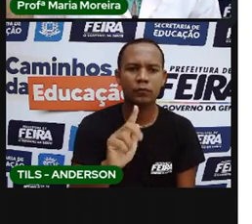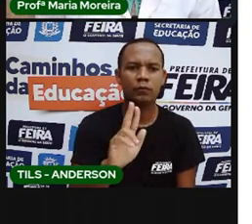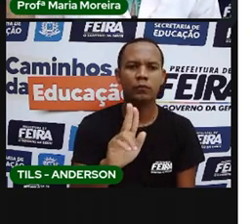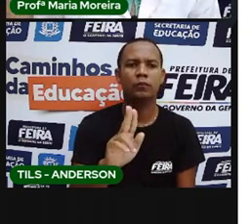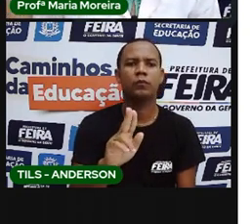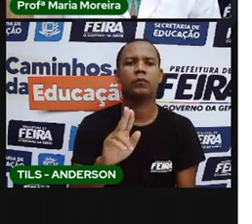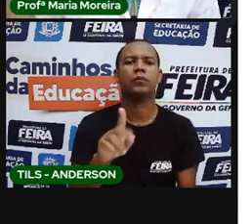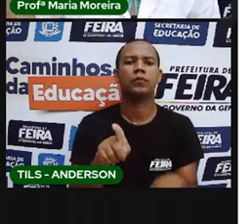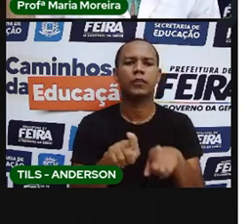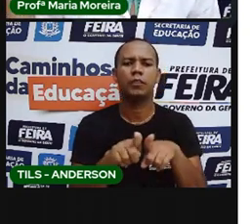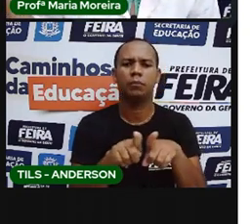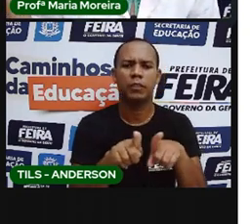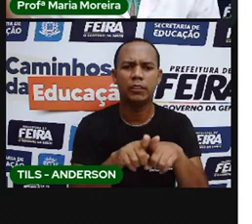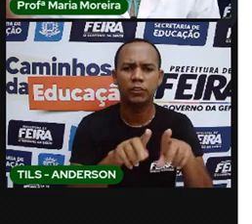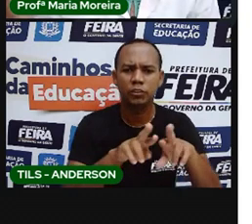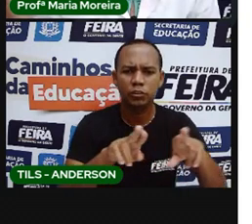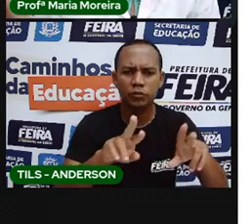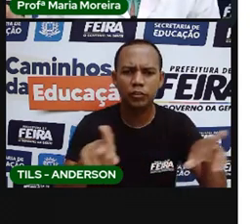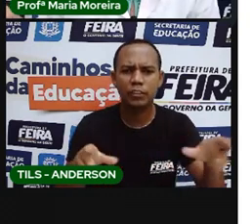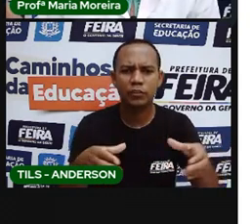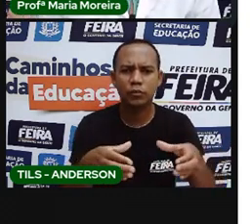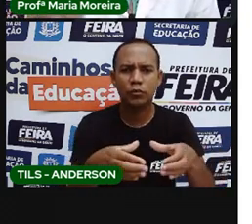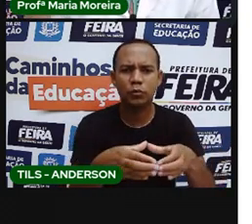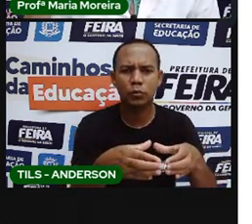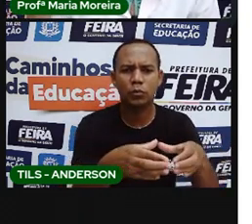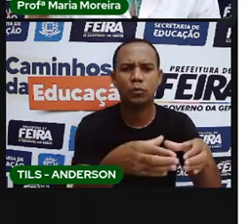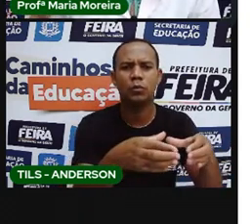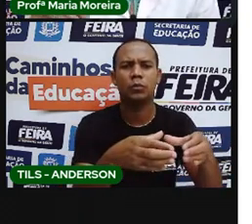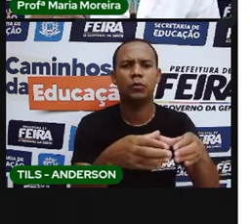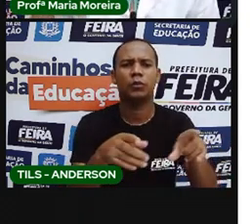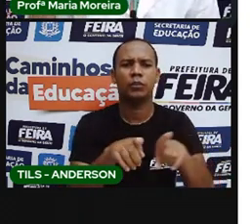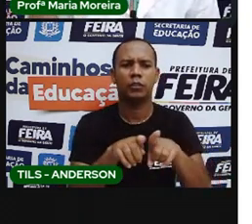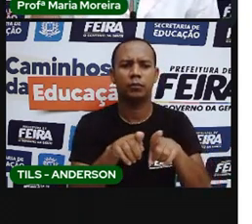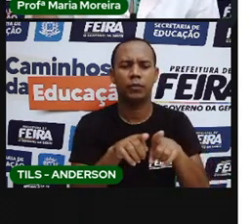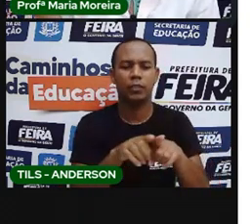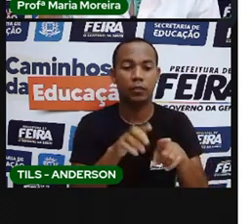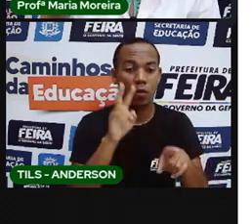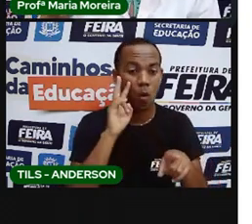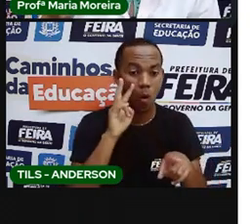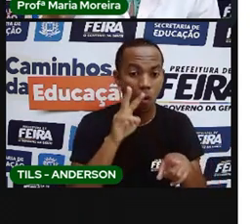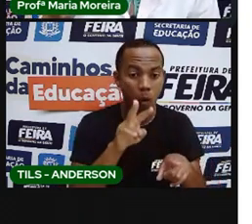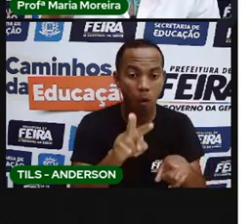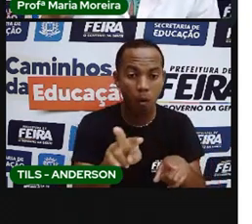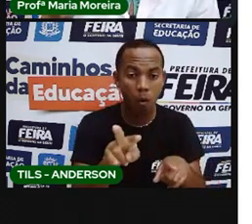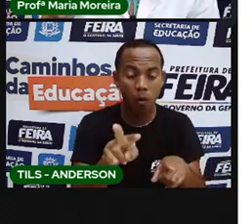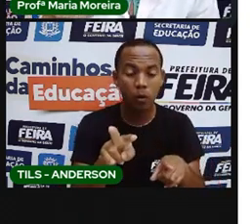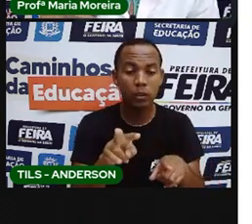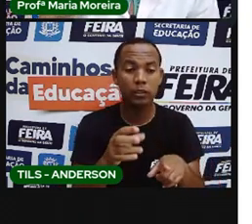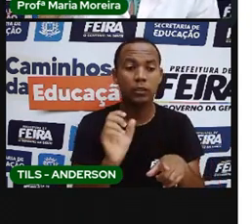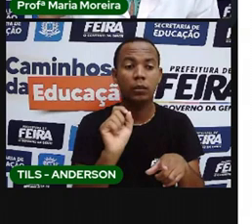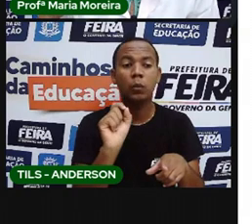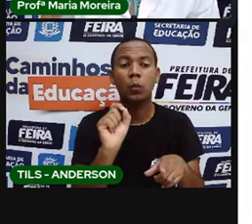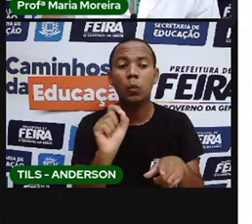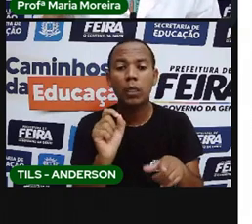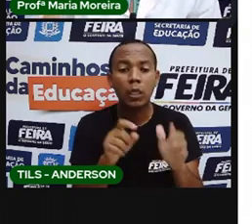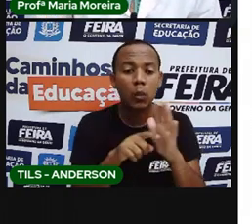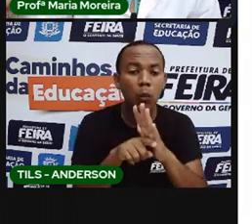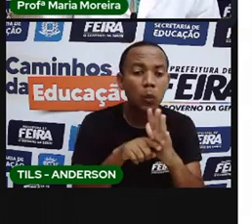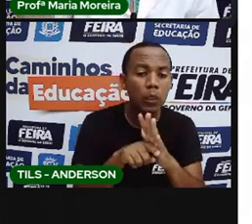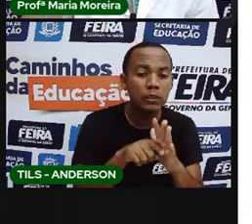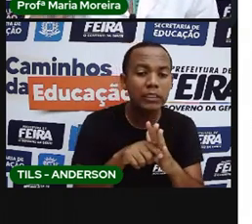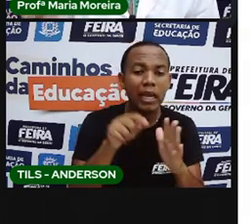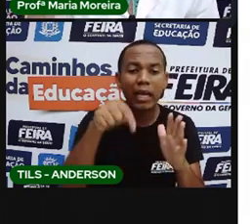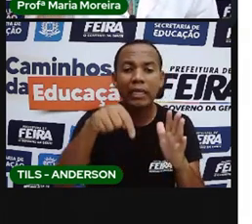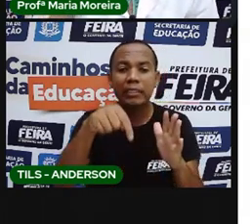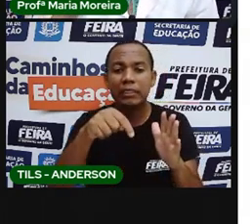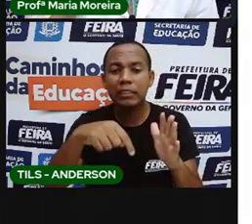critéria de vocês pesquisarem os outros nomes ou não. Então, olhadinha, olha a distracurisidade. Pera aí que na Bahia tem